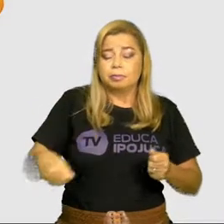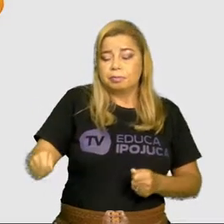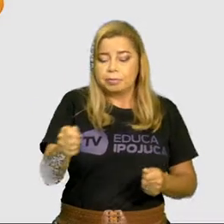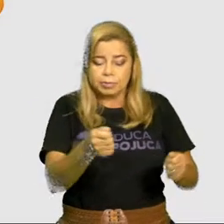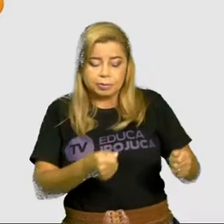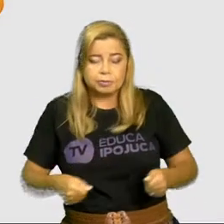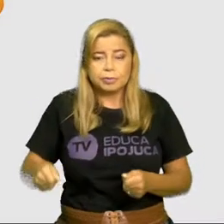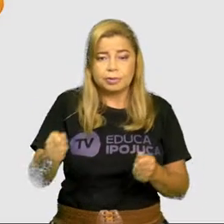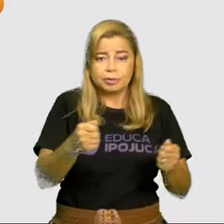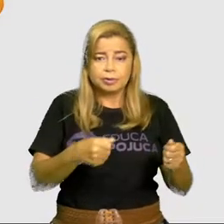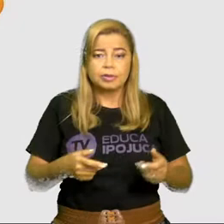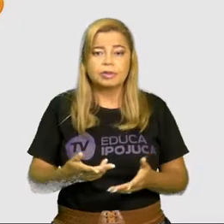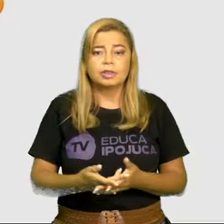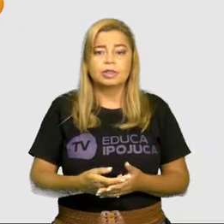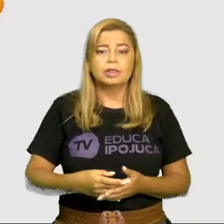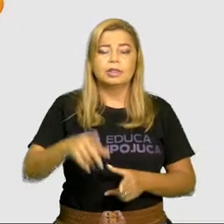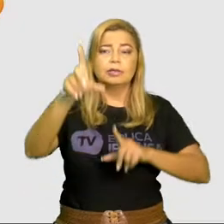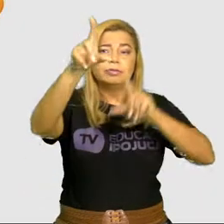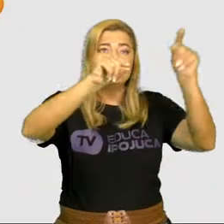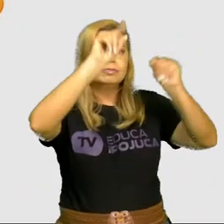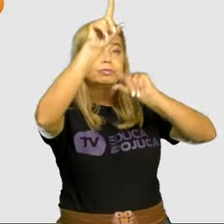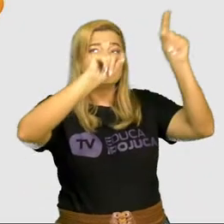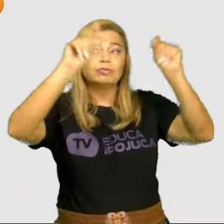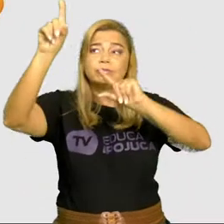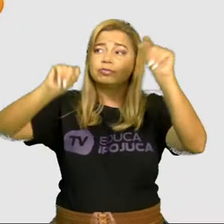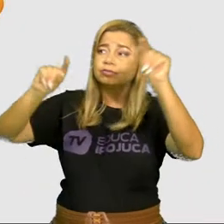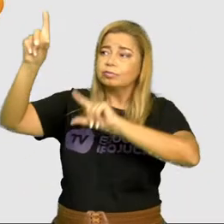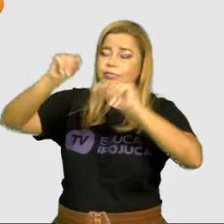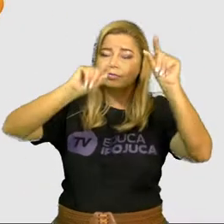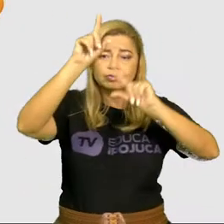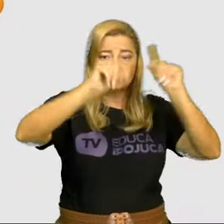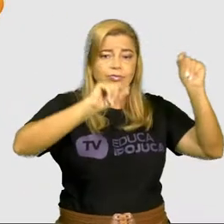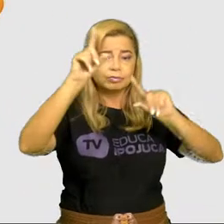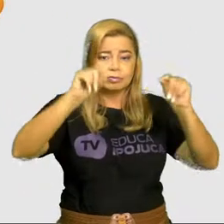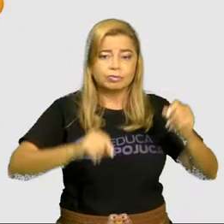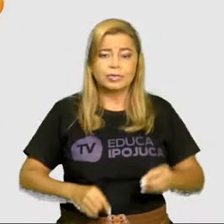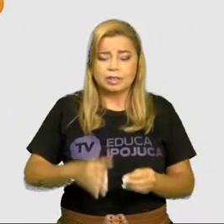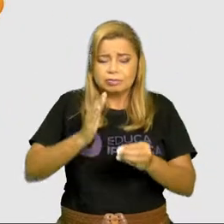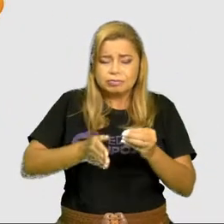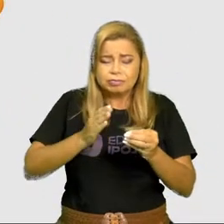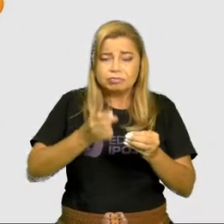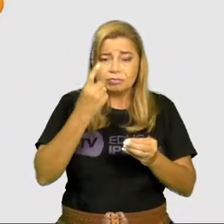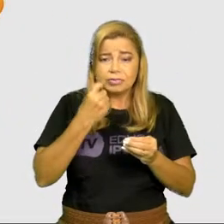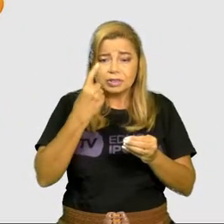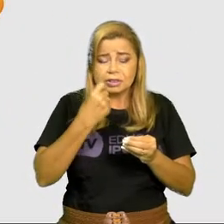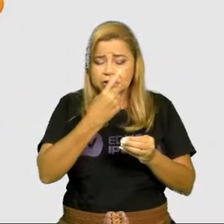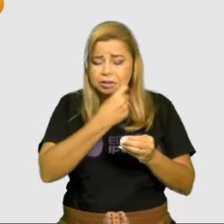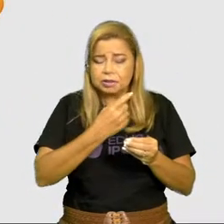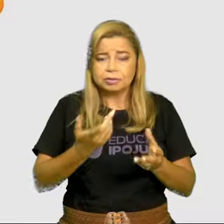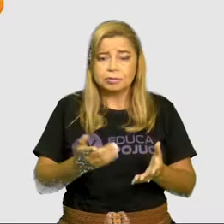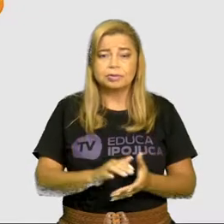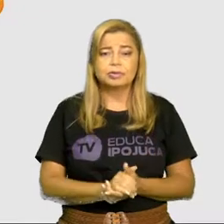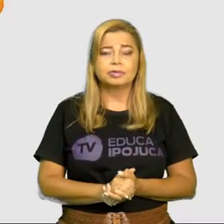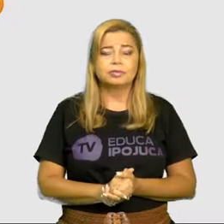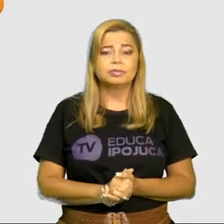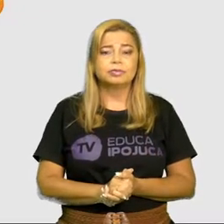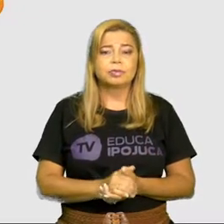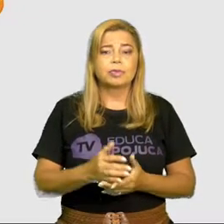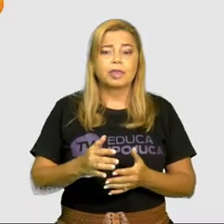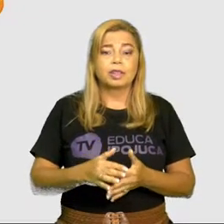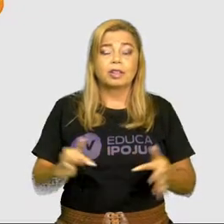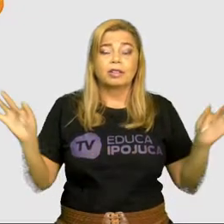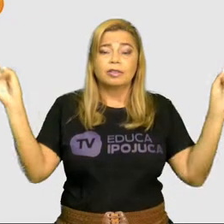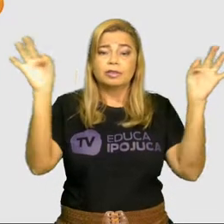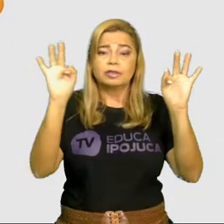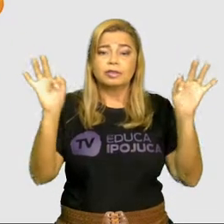Cebola, Estrela e É e Feliz. Veja que quando a